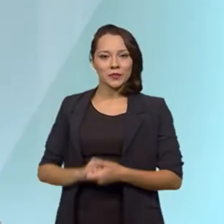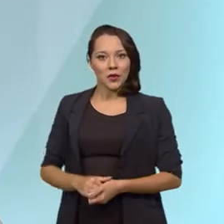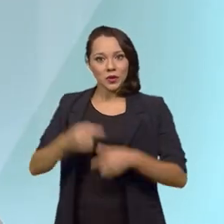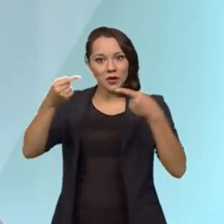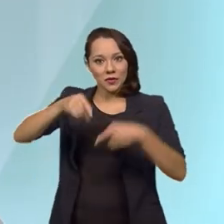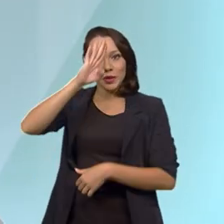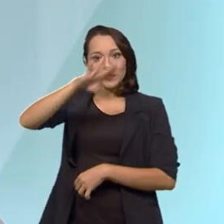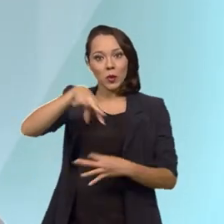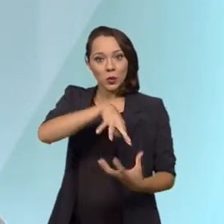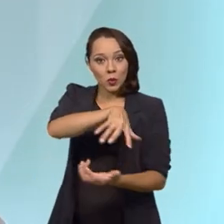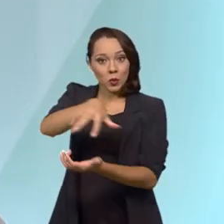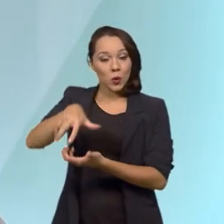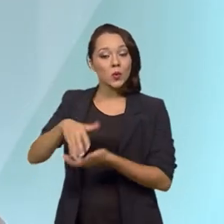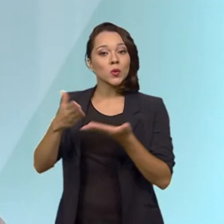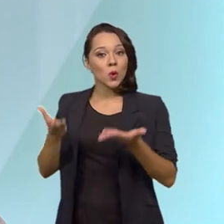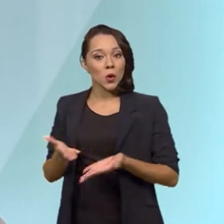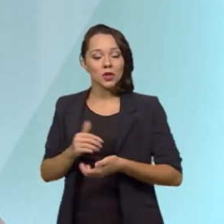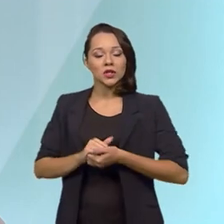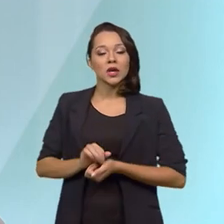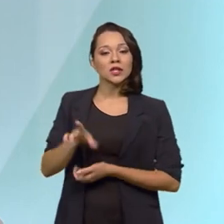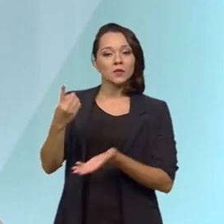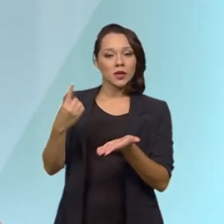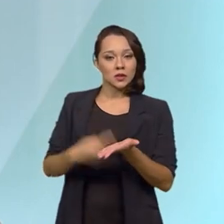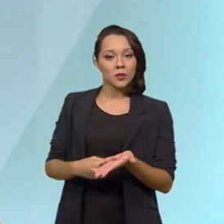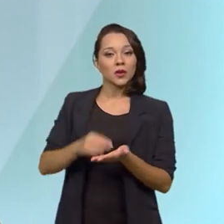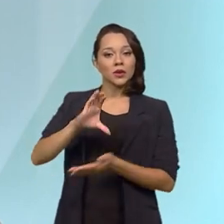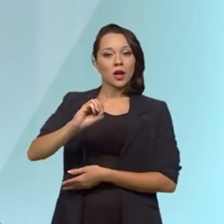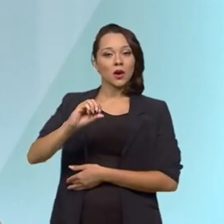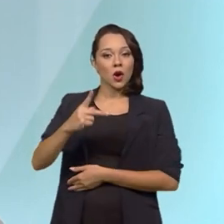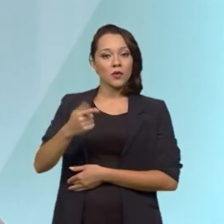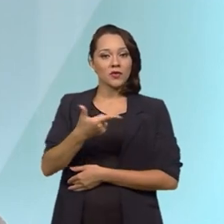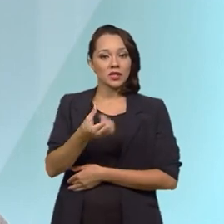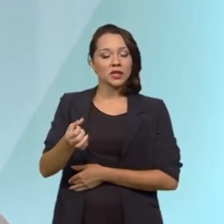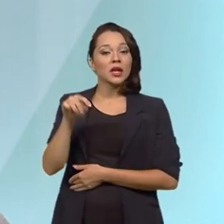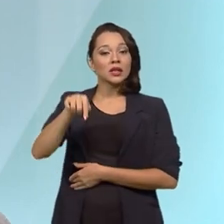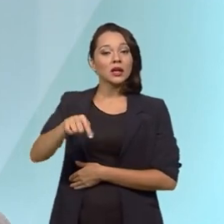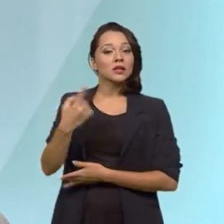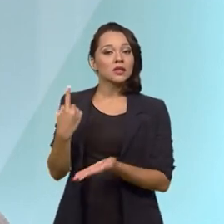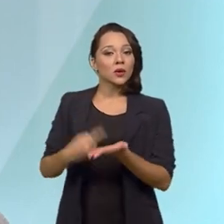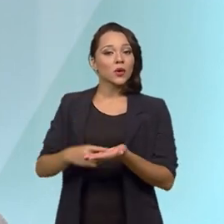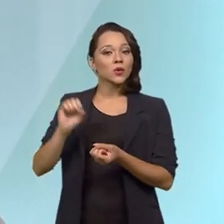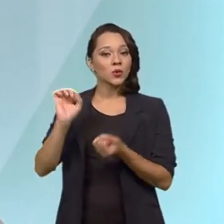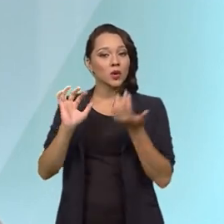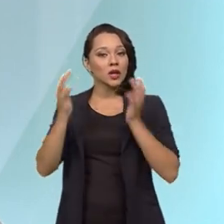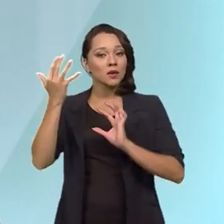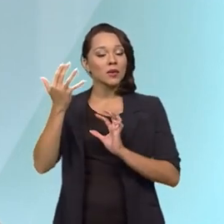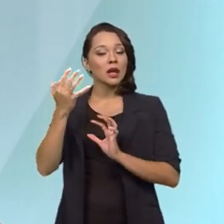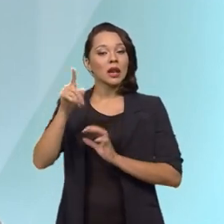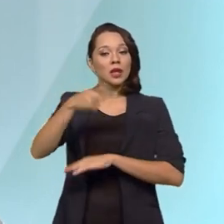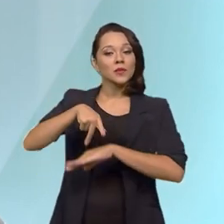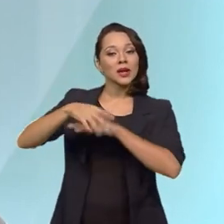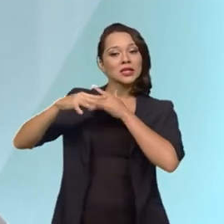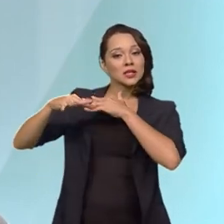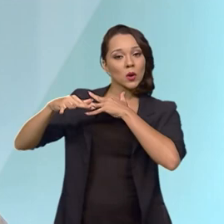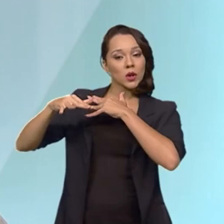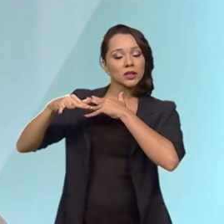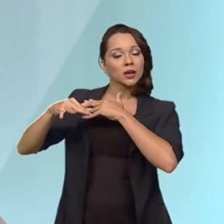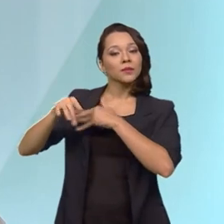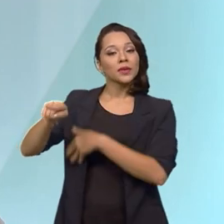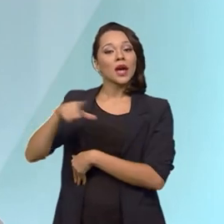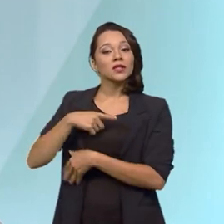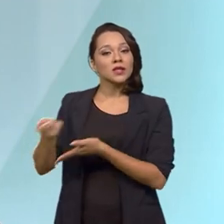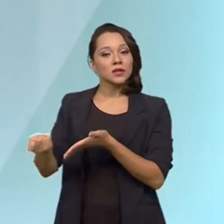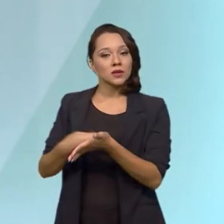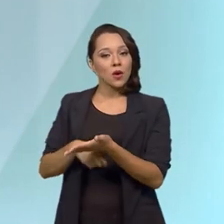o mundo tem, nós participamos do acordo do clima, dentro desse acordo do clima, na Escócia, em Glasgow, nós